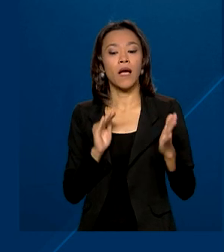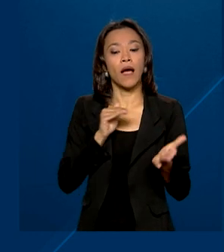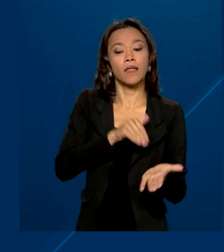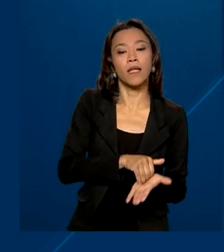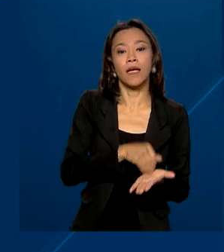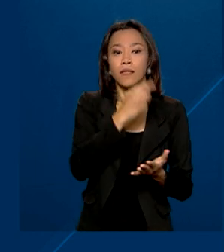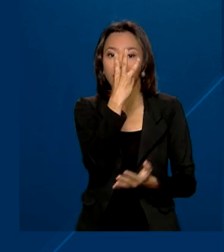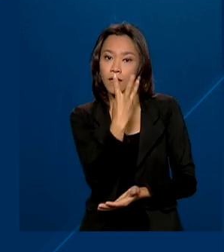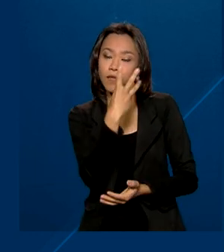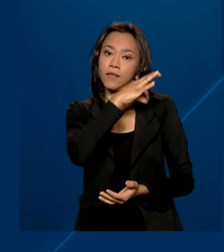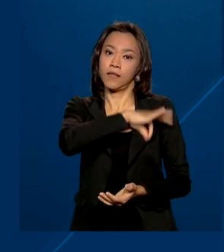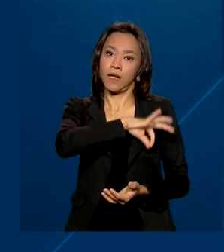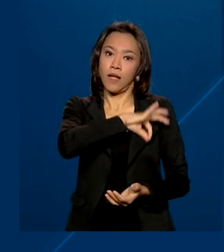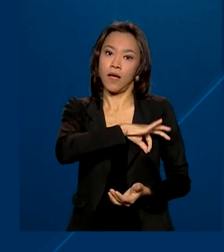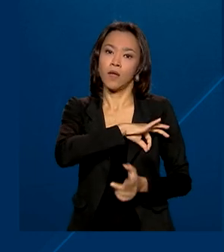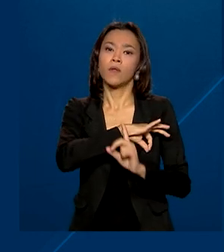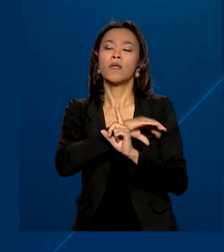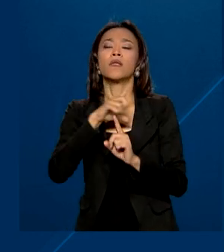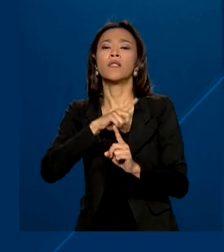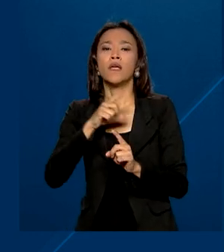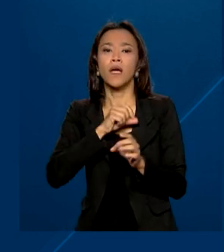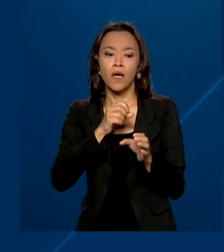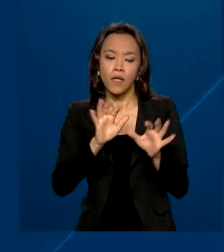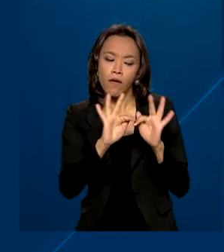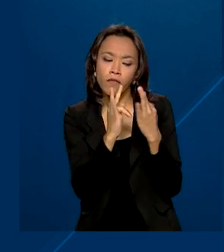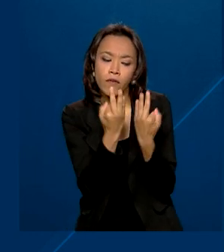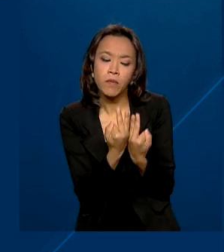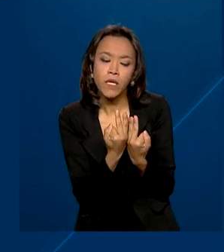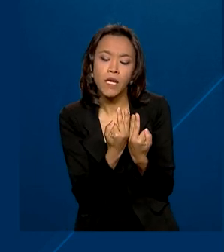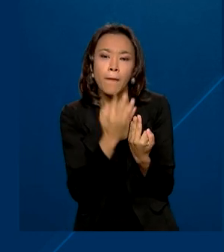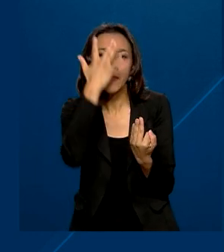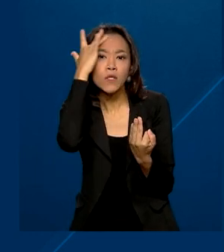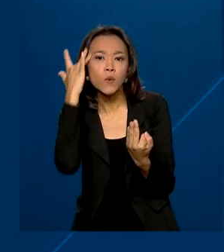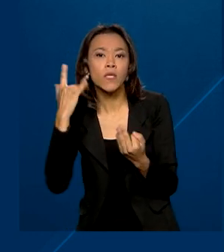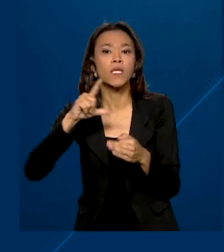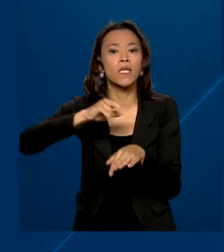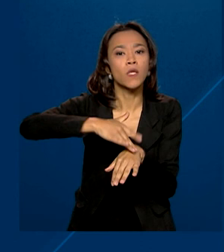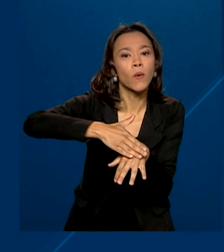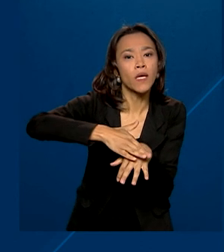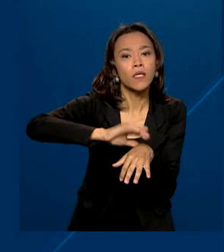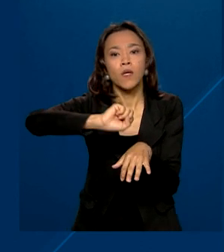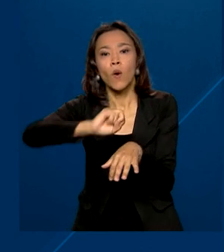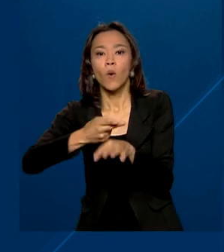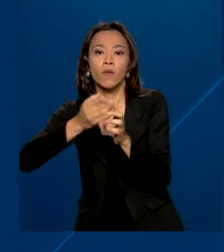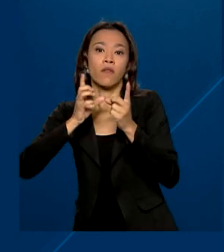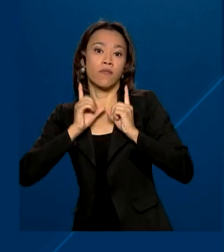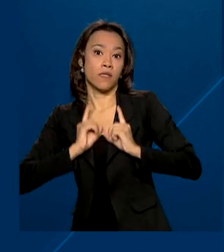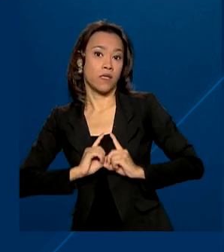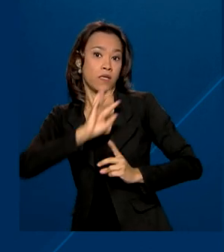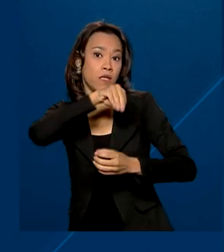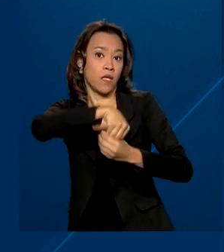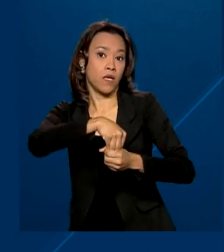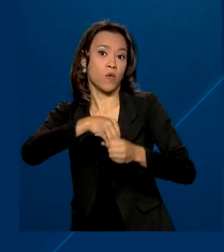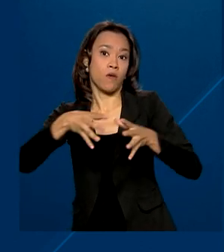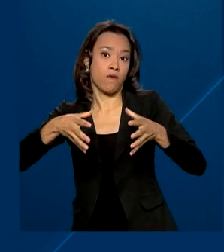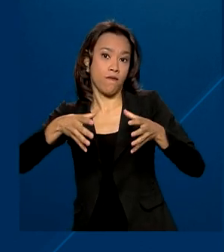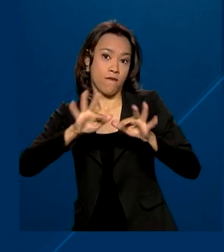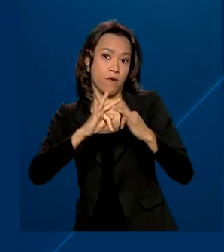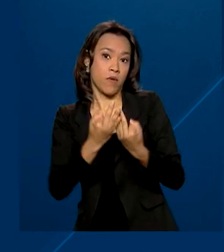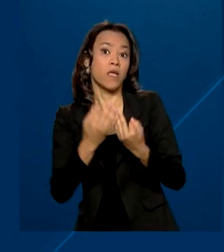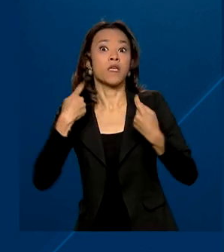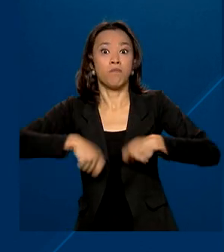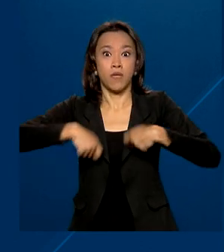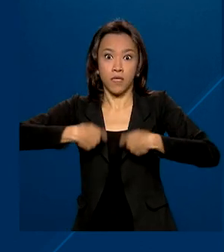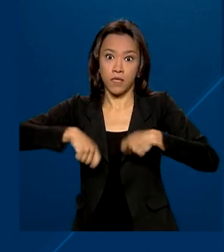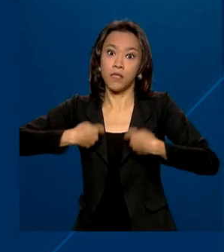salários mínimos que tenham entre seus membros pessoa com doença ou deficiência que necessite de aparelhos médicos que